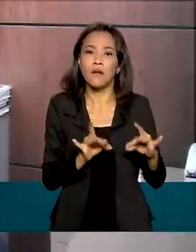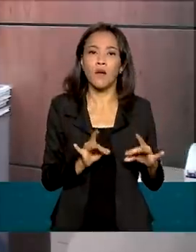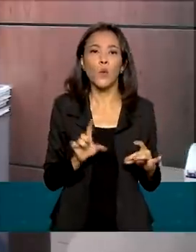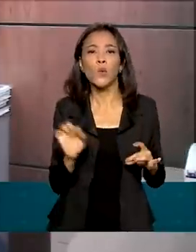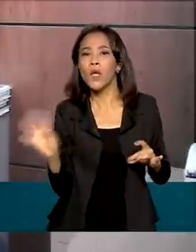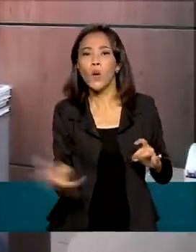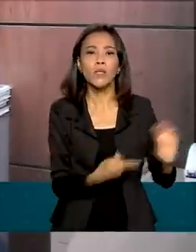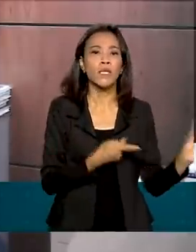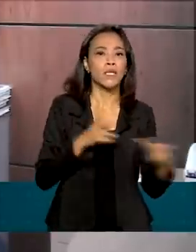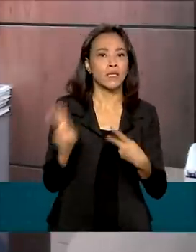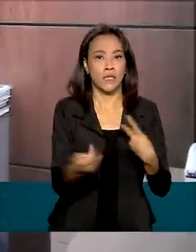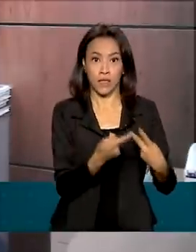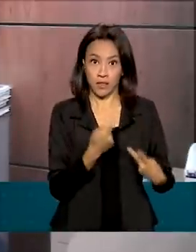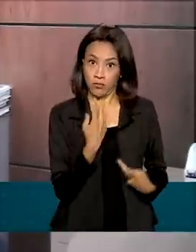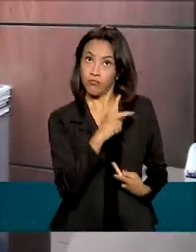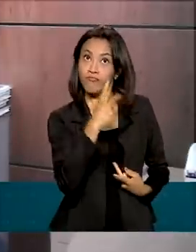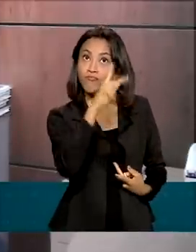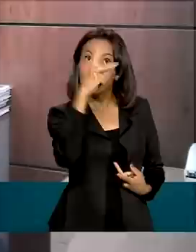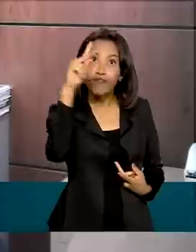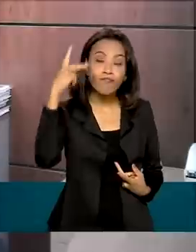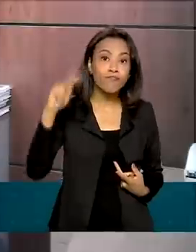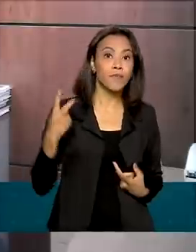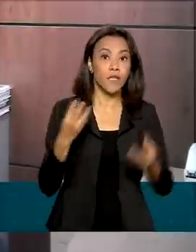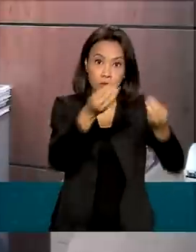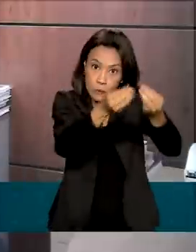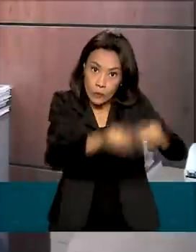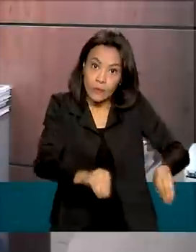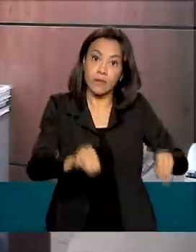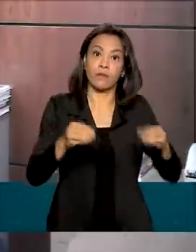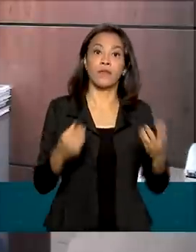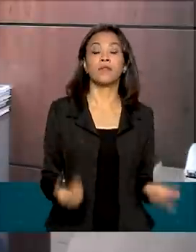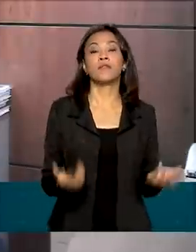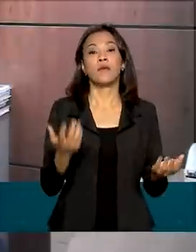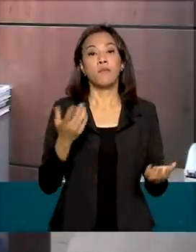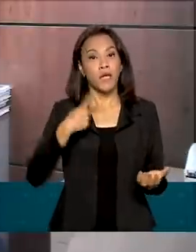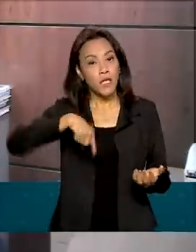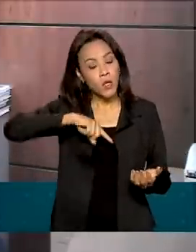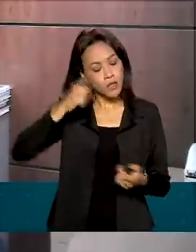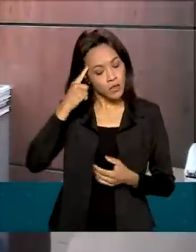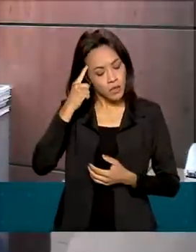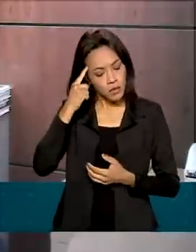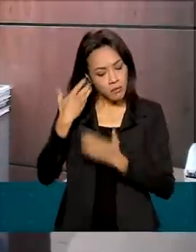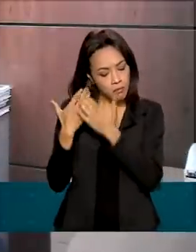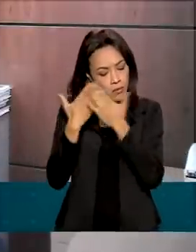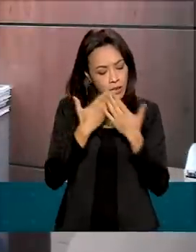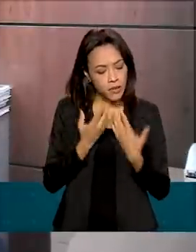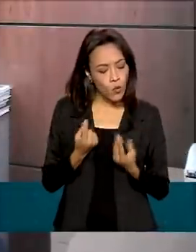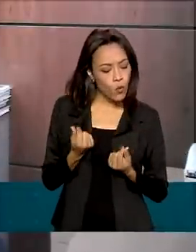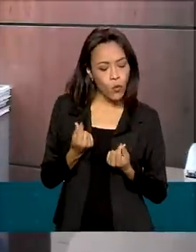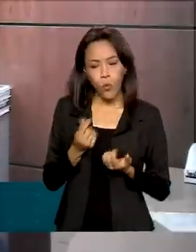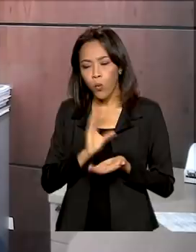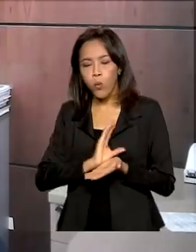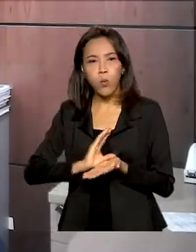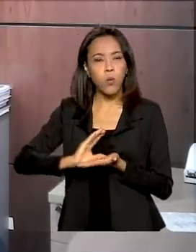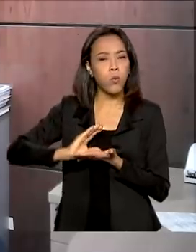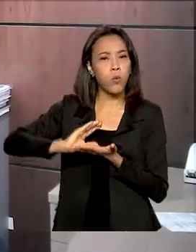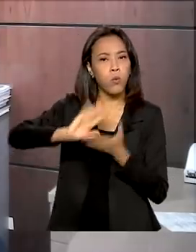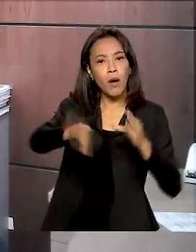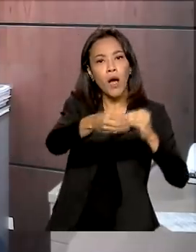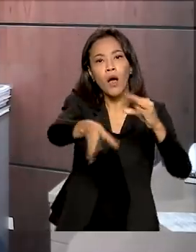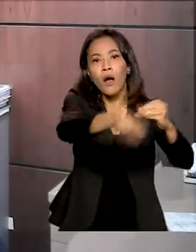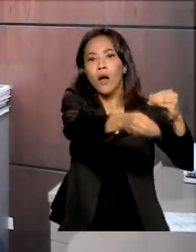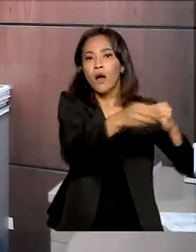enfrentadas, avaliar a extensão do impacto e estimar o volume necessário para medidas de apoio adicionais que,